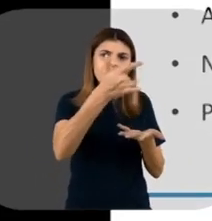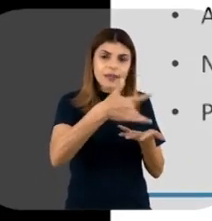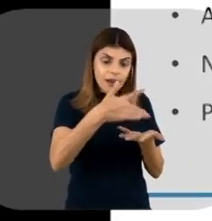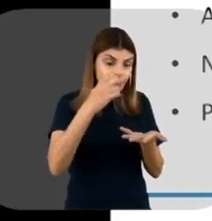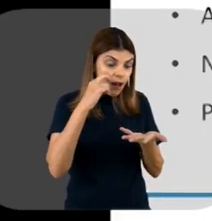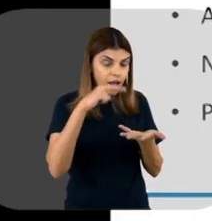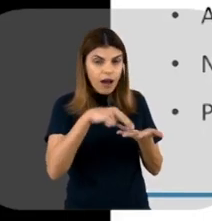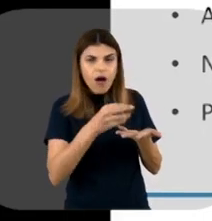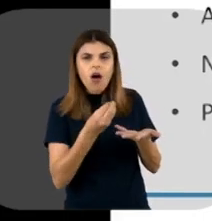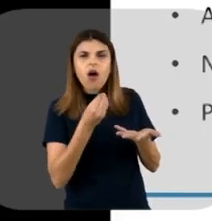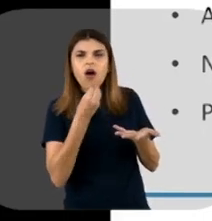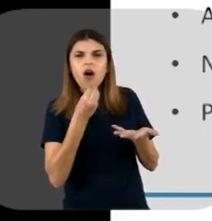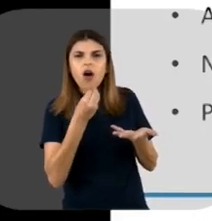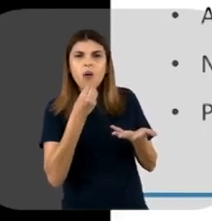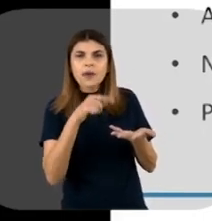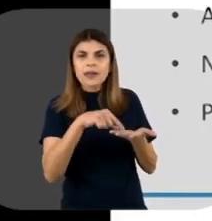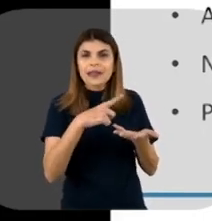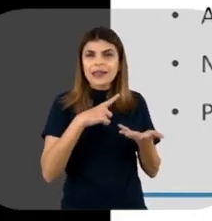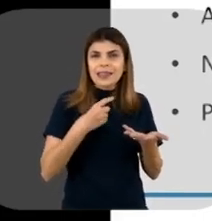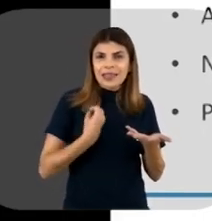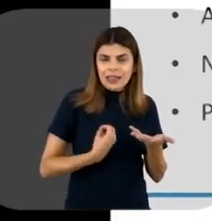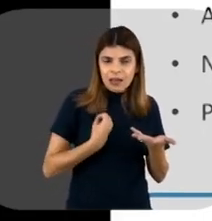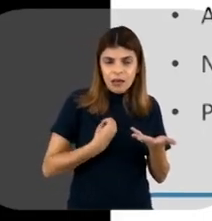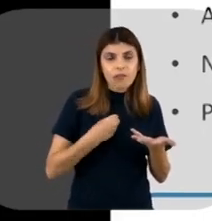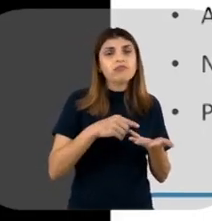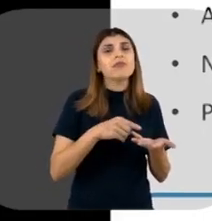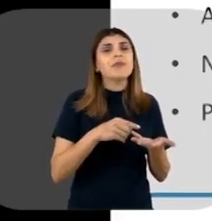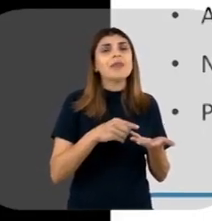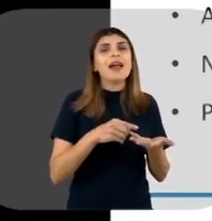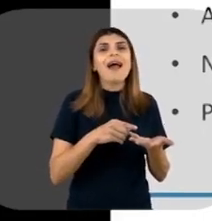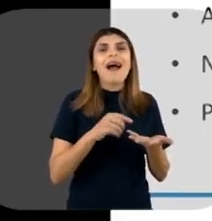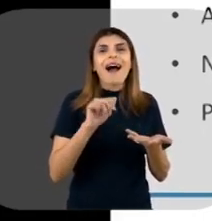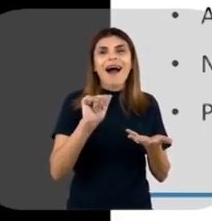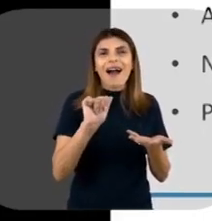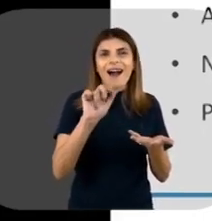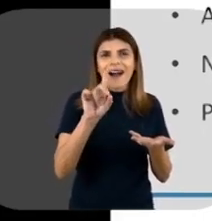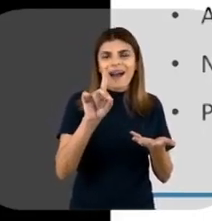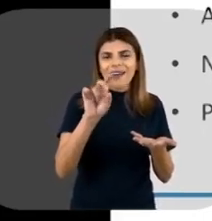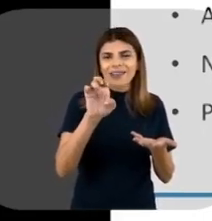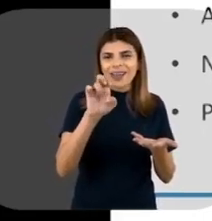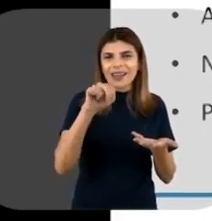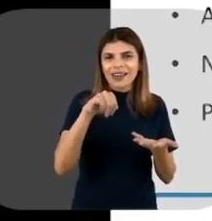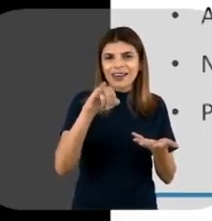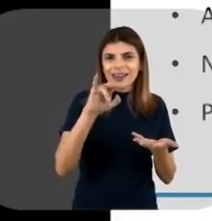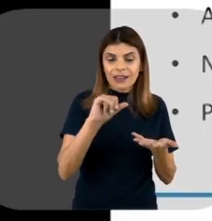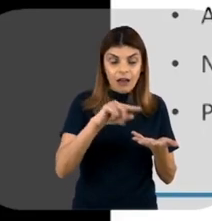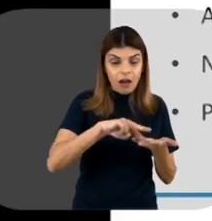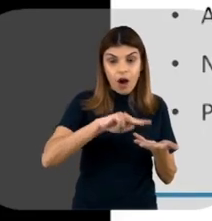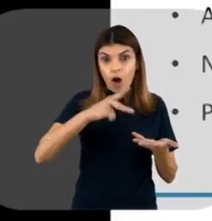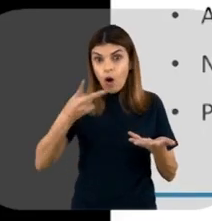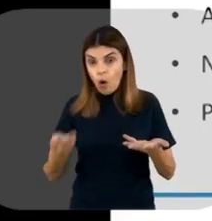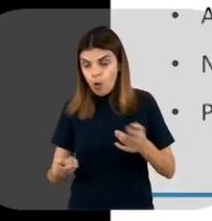né? Então, obviamente, se você tiver adenina numa das fitas, você terá timina na outra, tá?